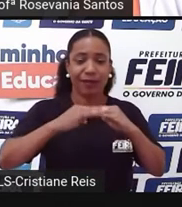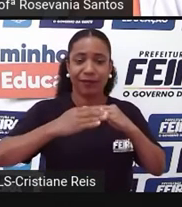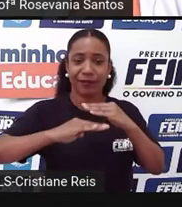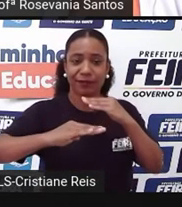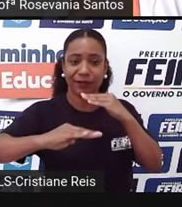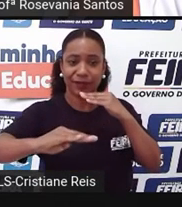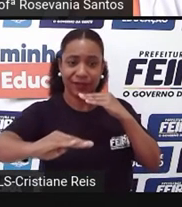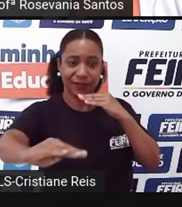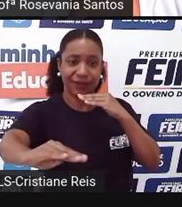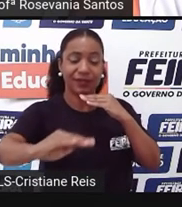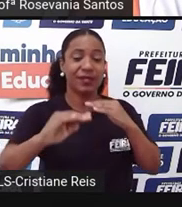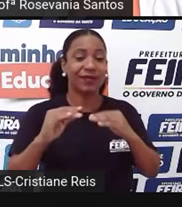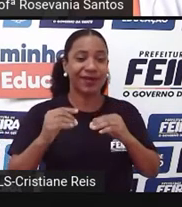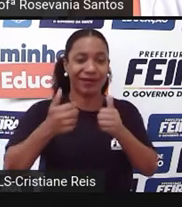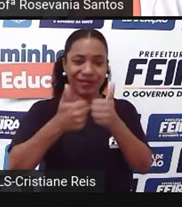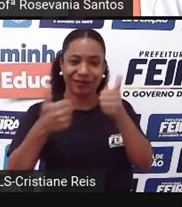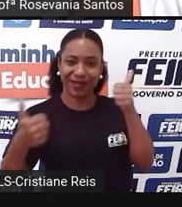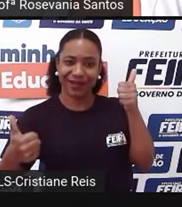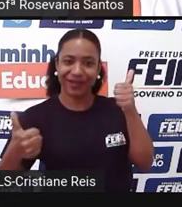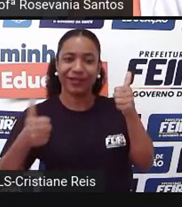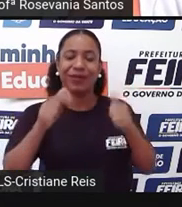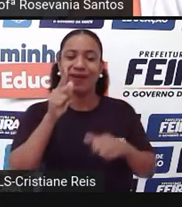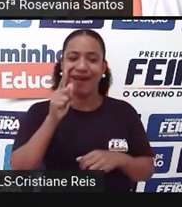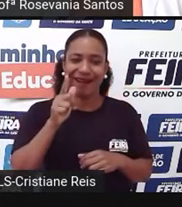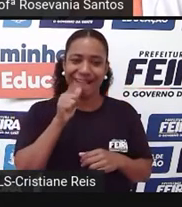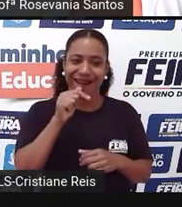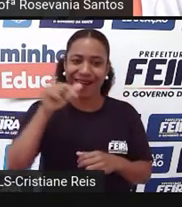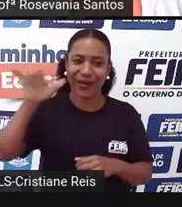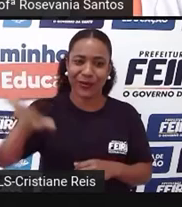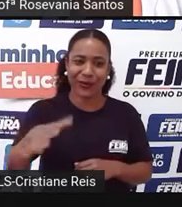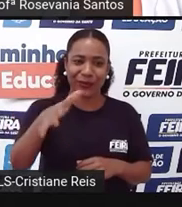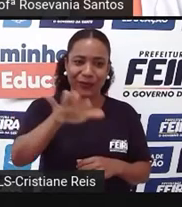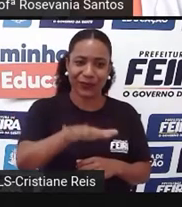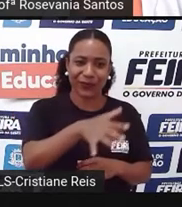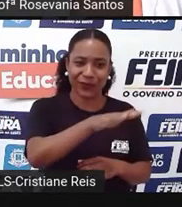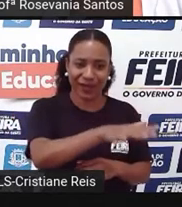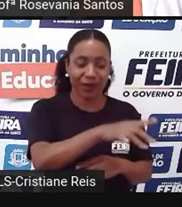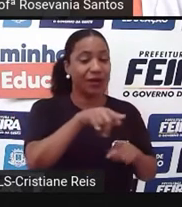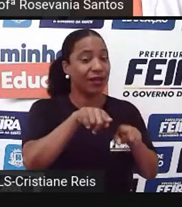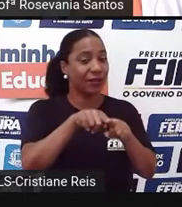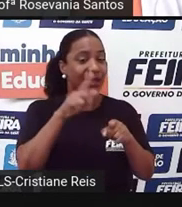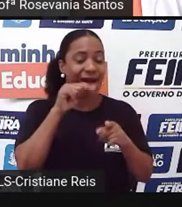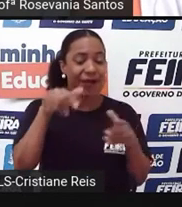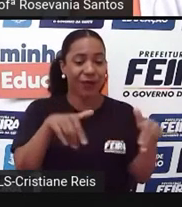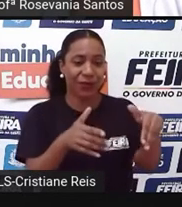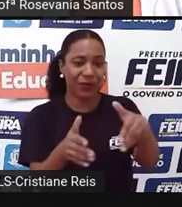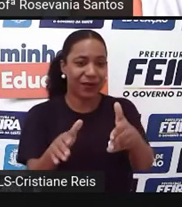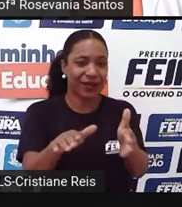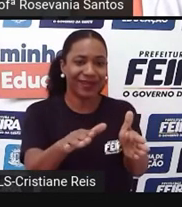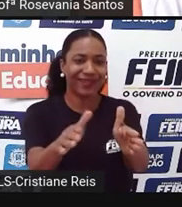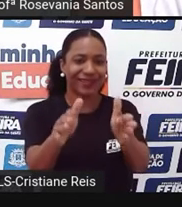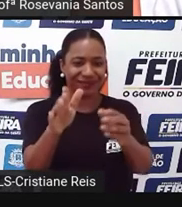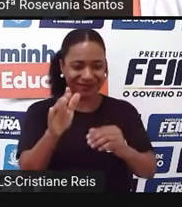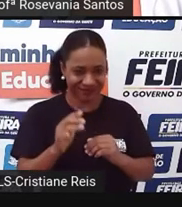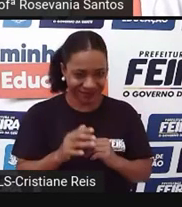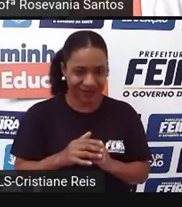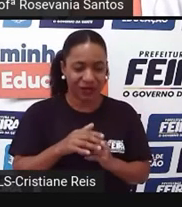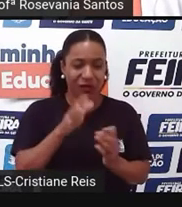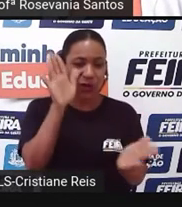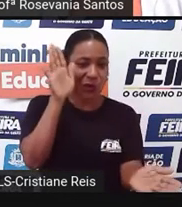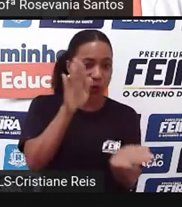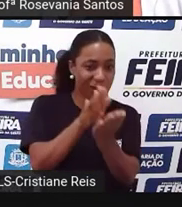próxima ao rio Amazonas, e aqui essa área mesmo do Pantanal, né, e esse espacinho aqui, como a gente vai observar,